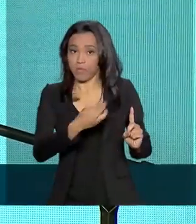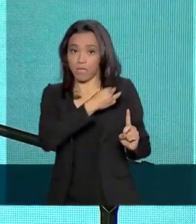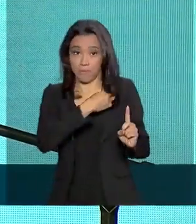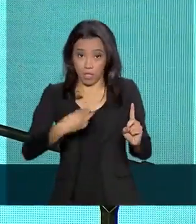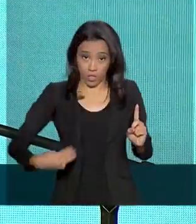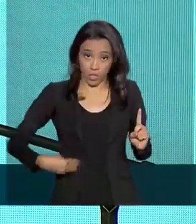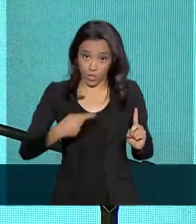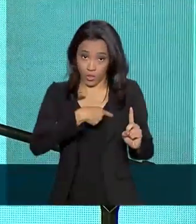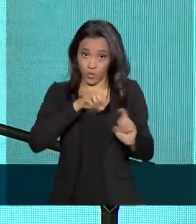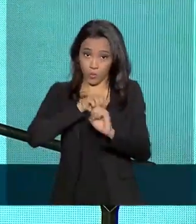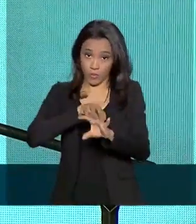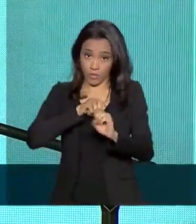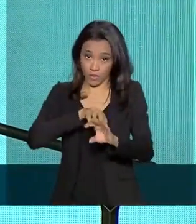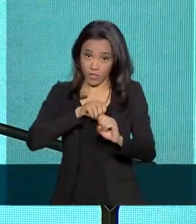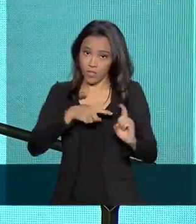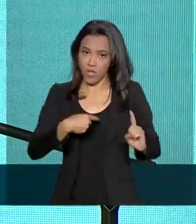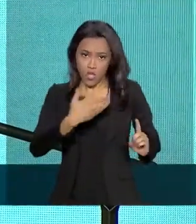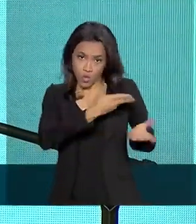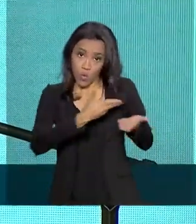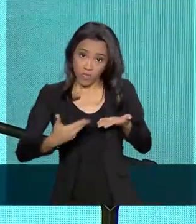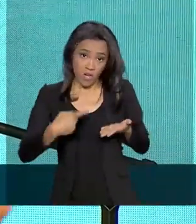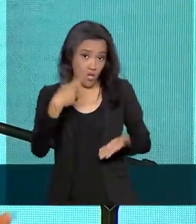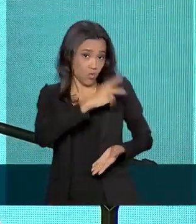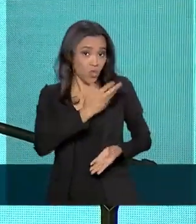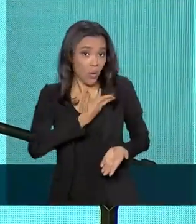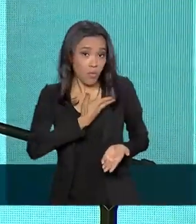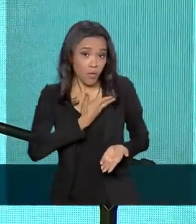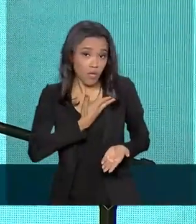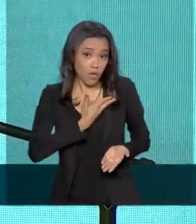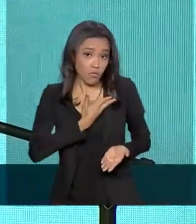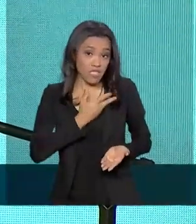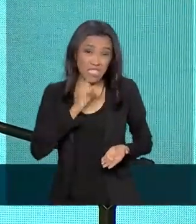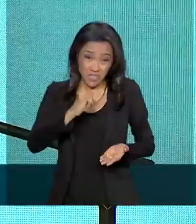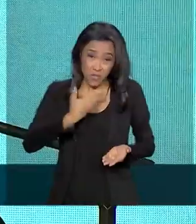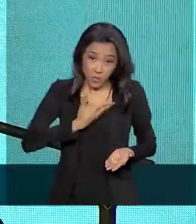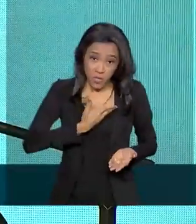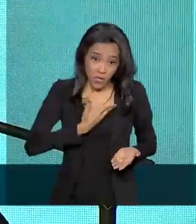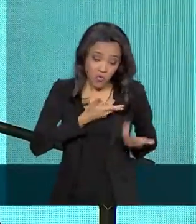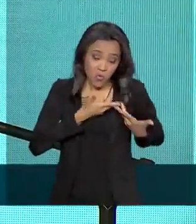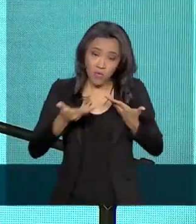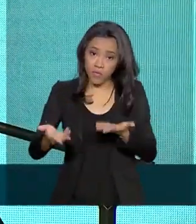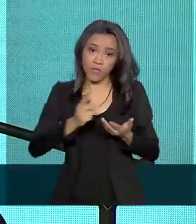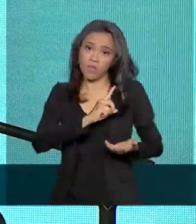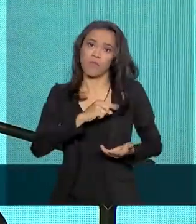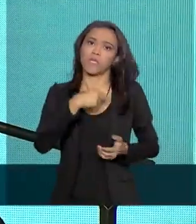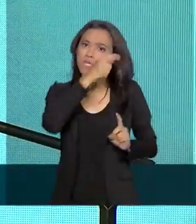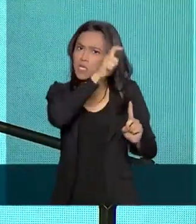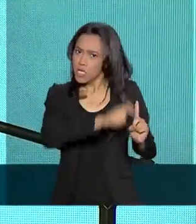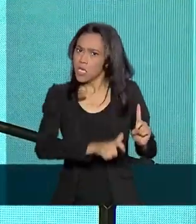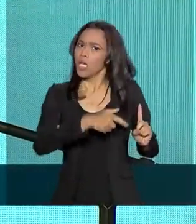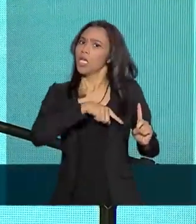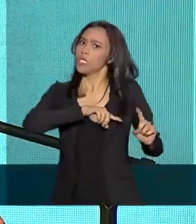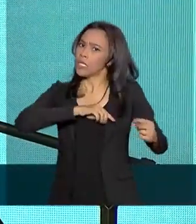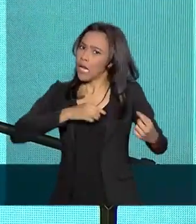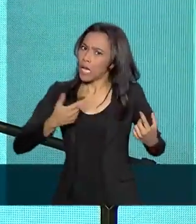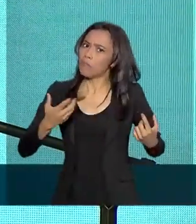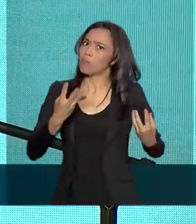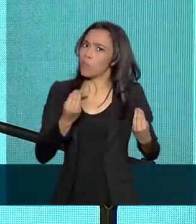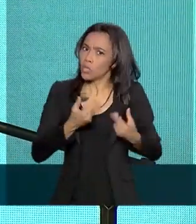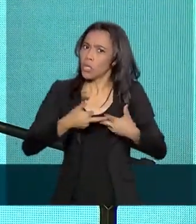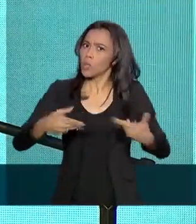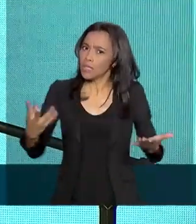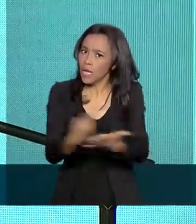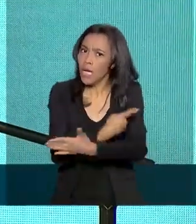Educação, falei, estou te convidando porque não sou teu amigo. Se fosse, não te convidaria. E ele está com galhardia enfrentando muita